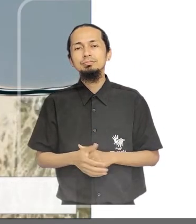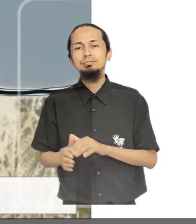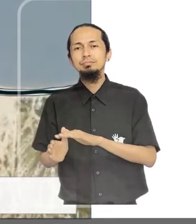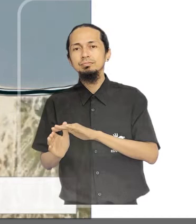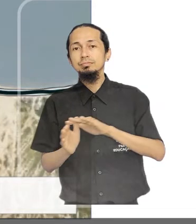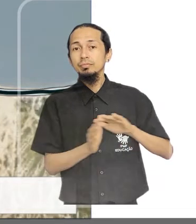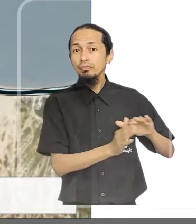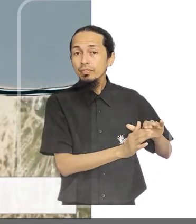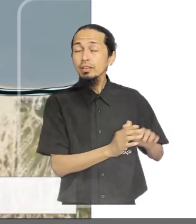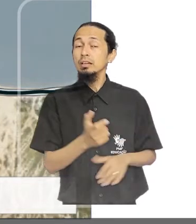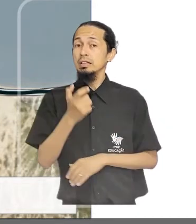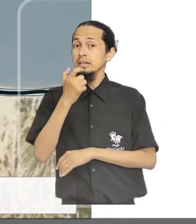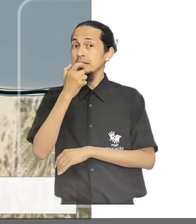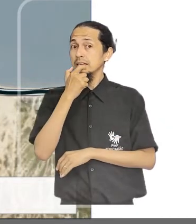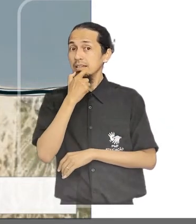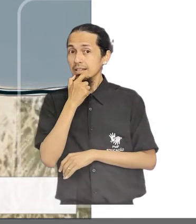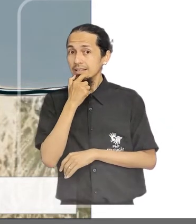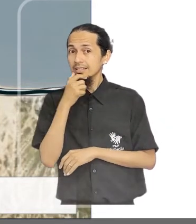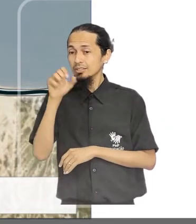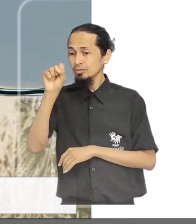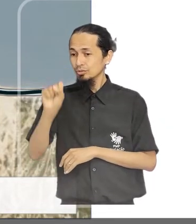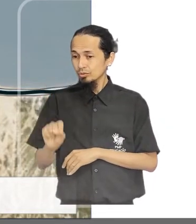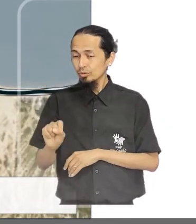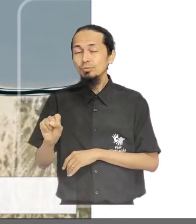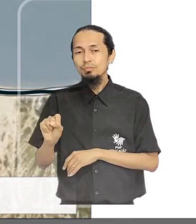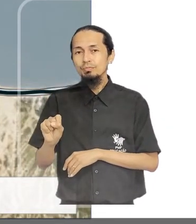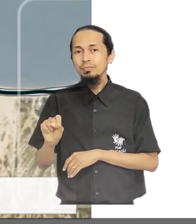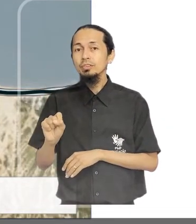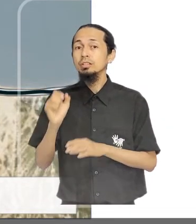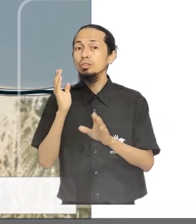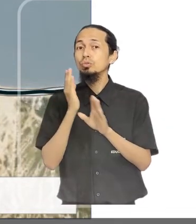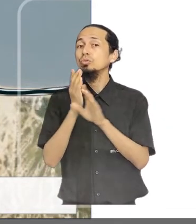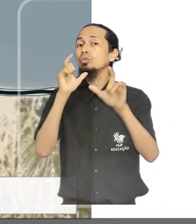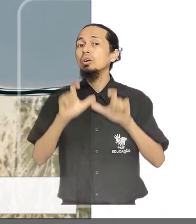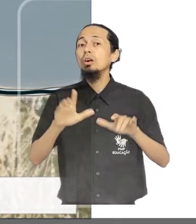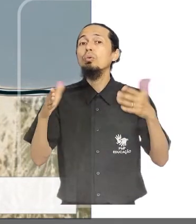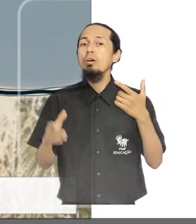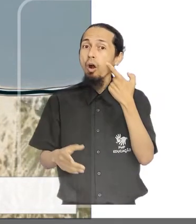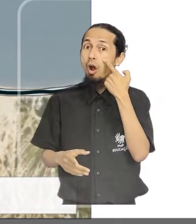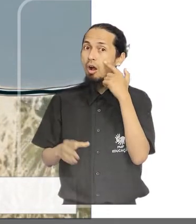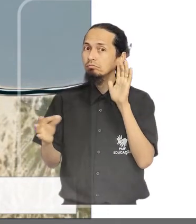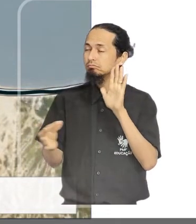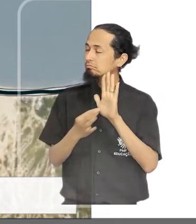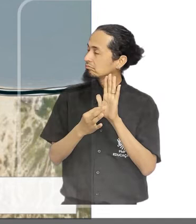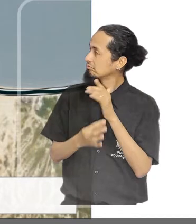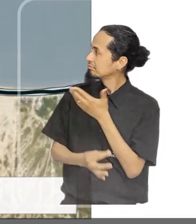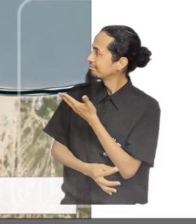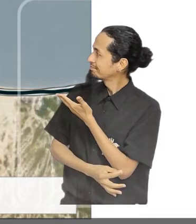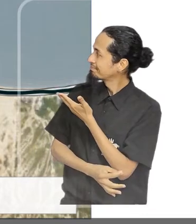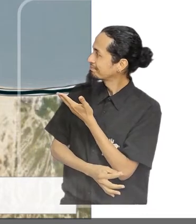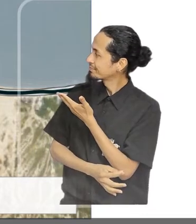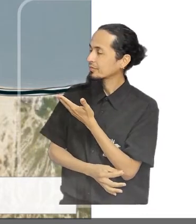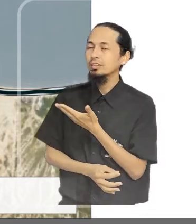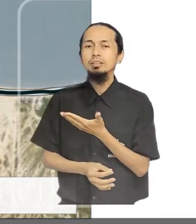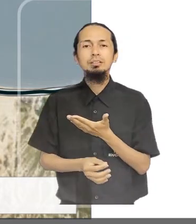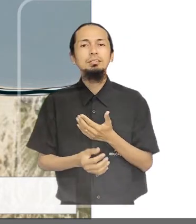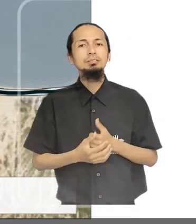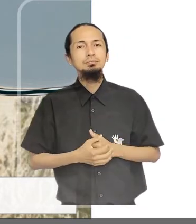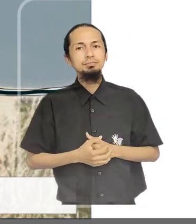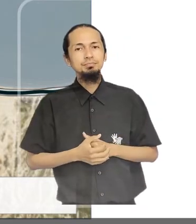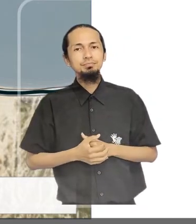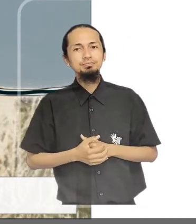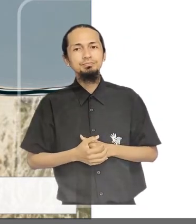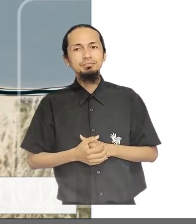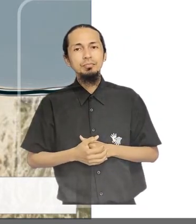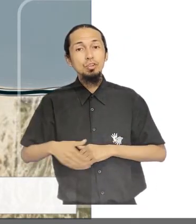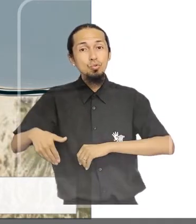Em Inglês e Sul, foram identificados os seguintes locais mostrados neste mapa, com potencial para receber